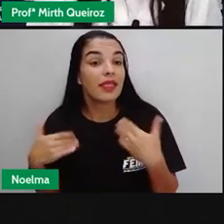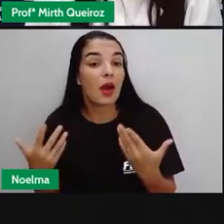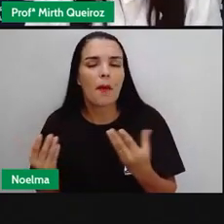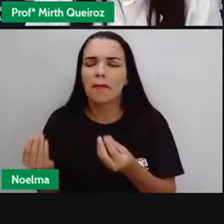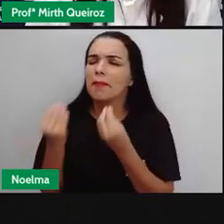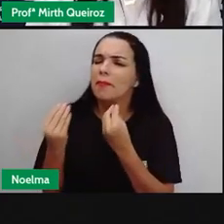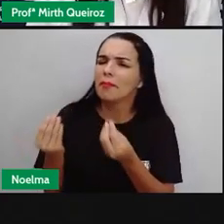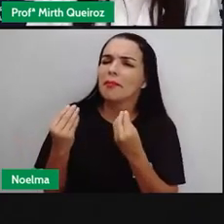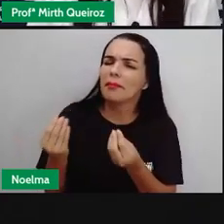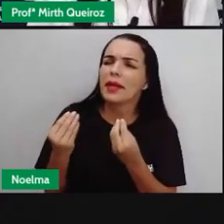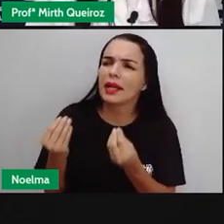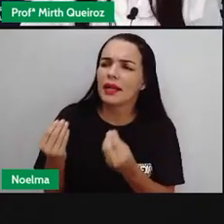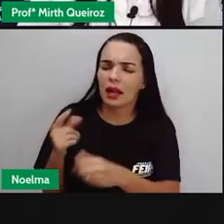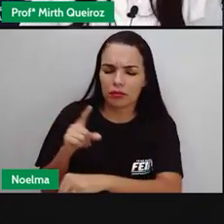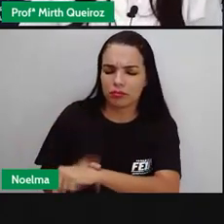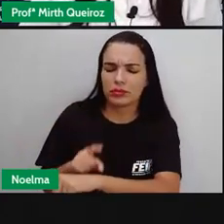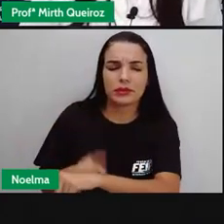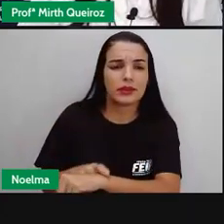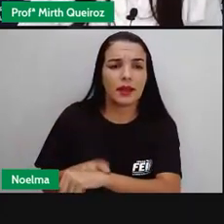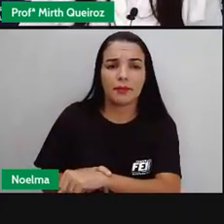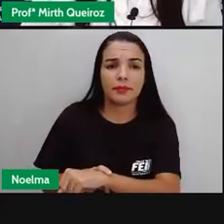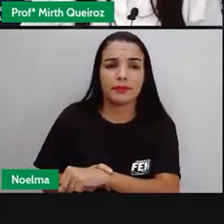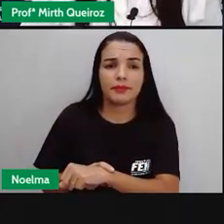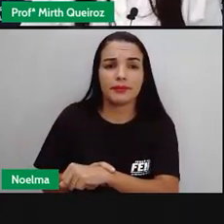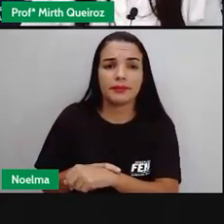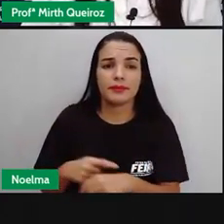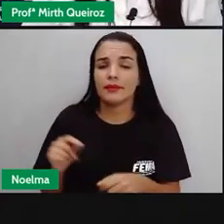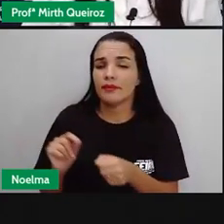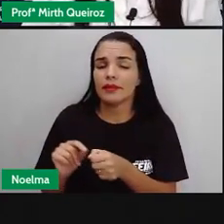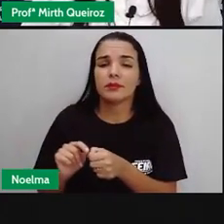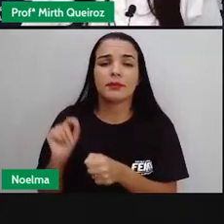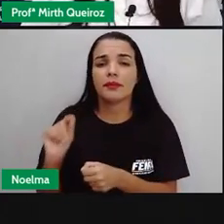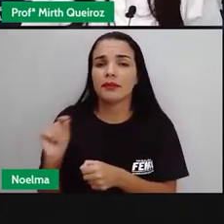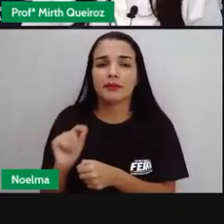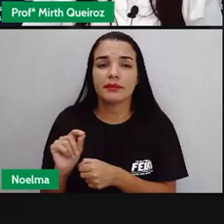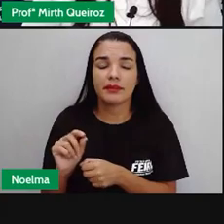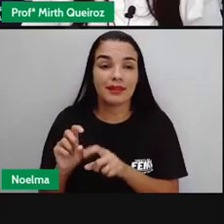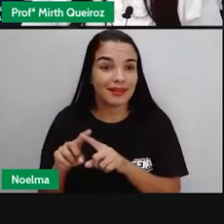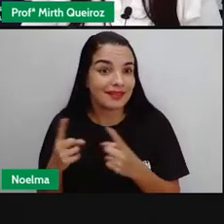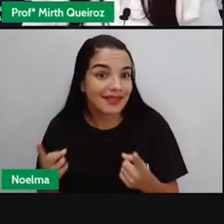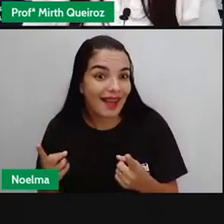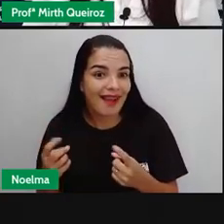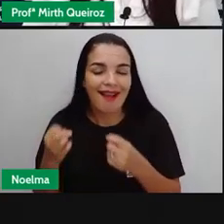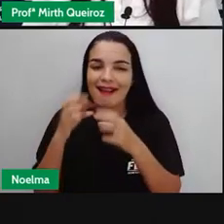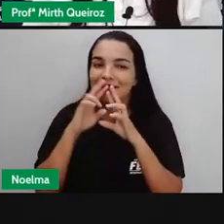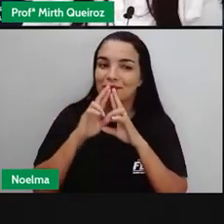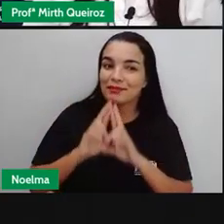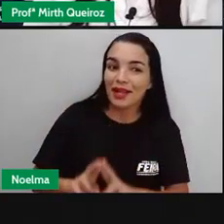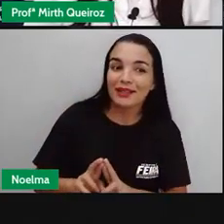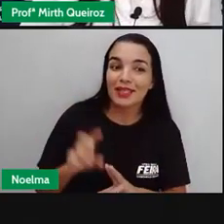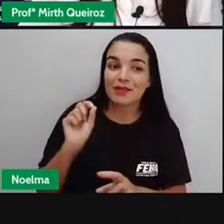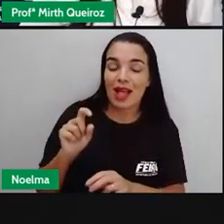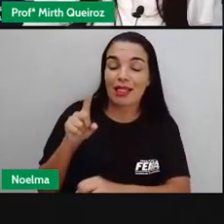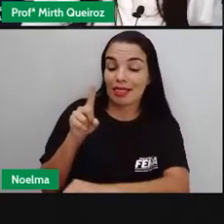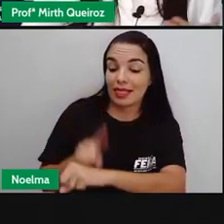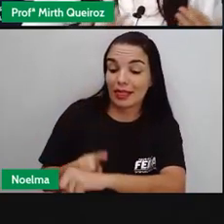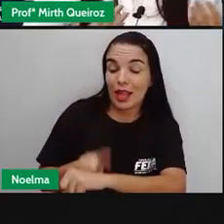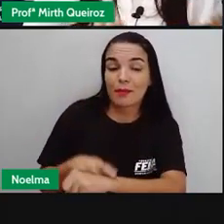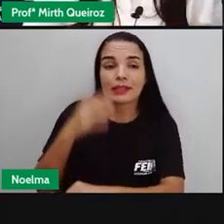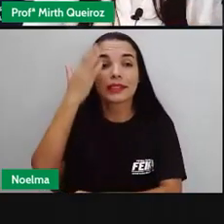para que serve o tempo? O tempo serve para que a gente possa contar a passagem dos momentos Para a gente saber